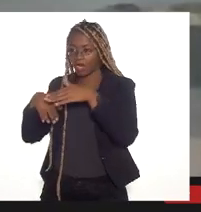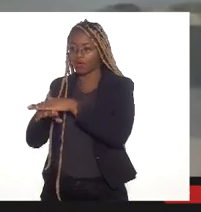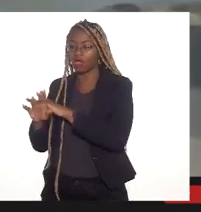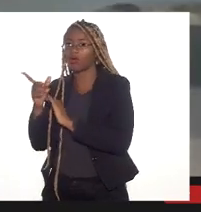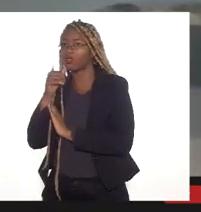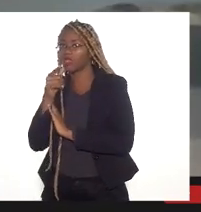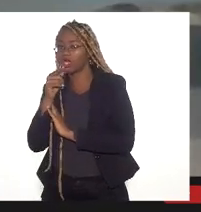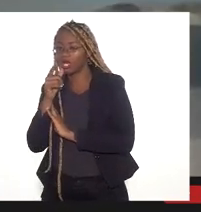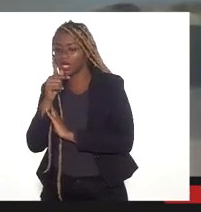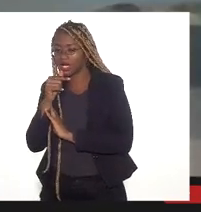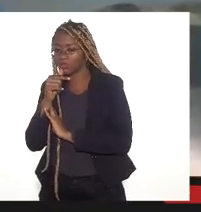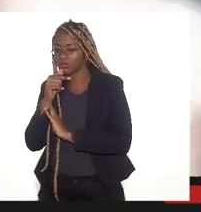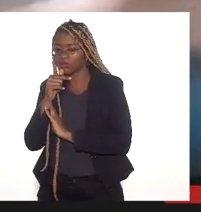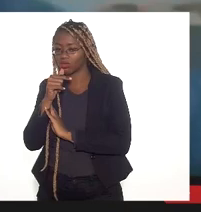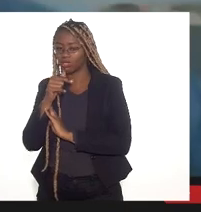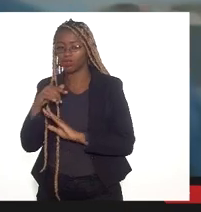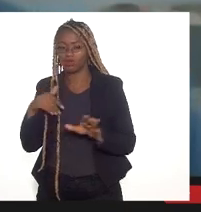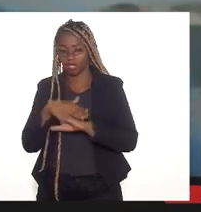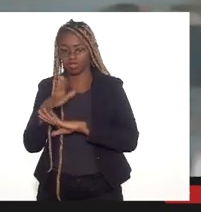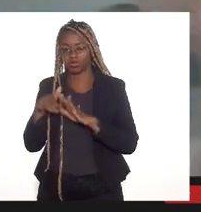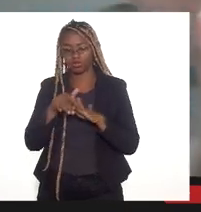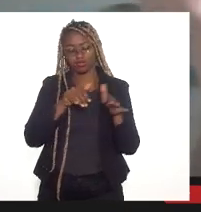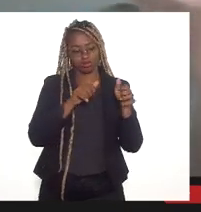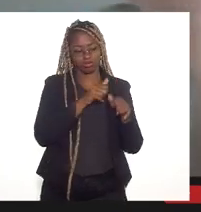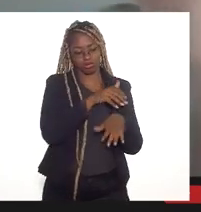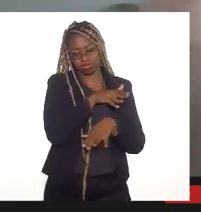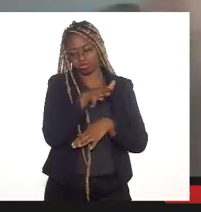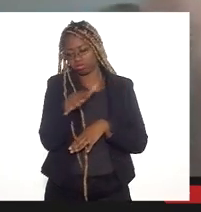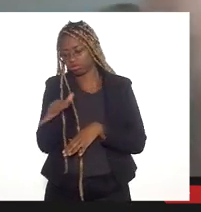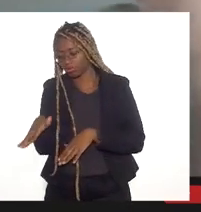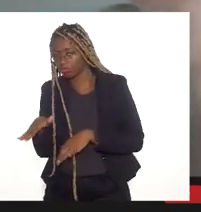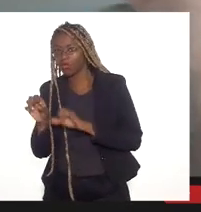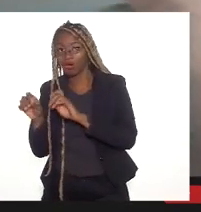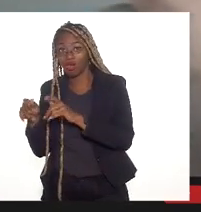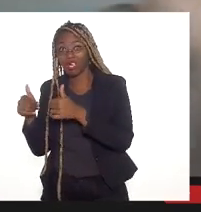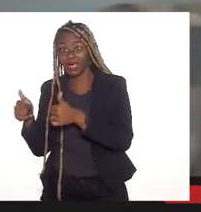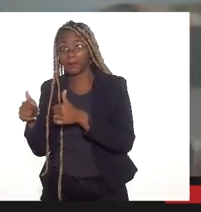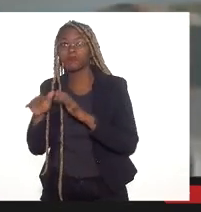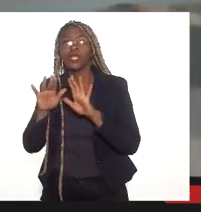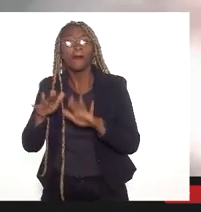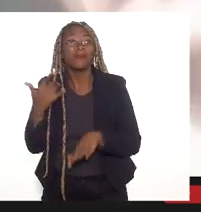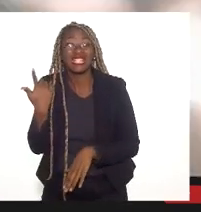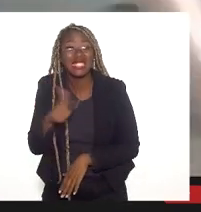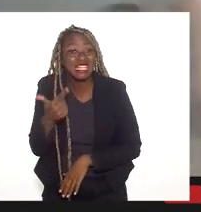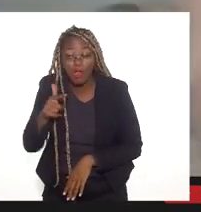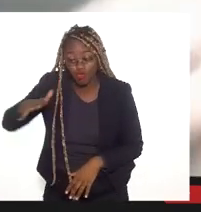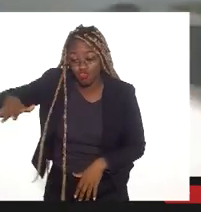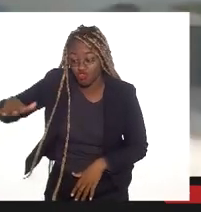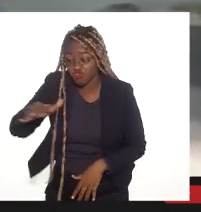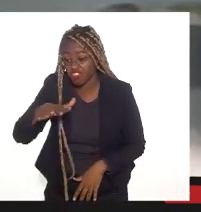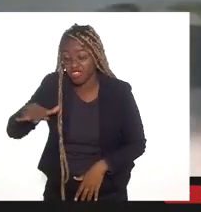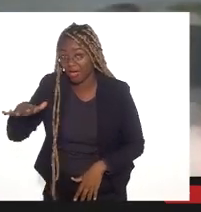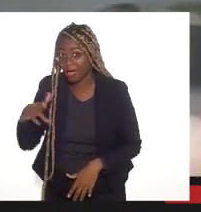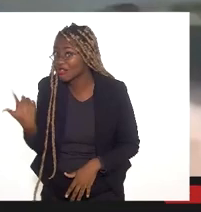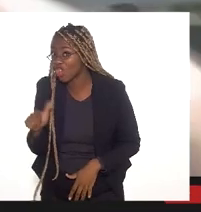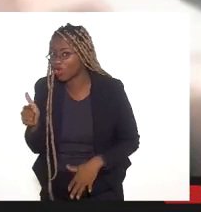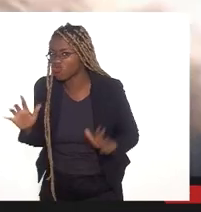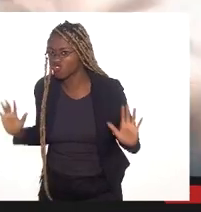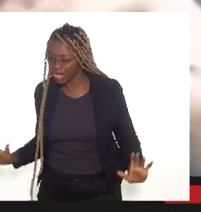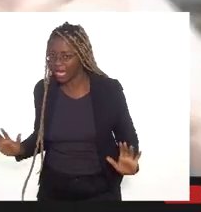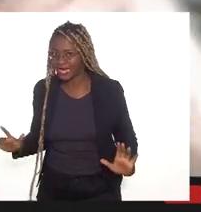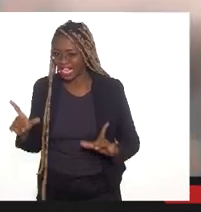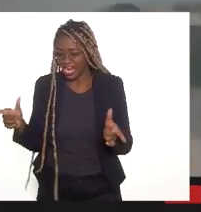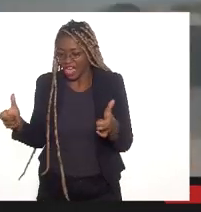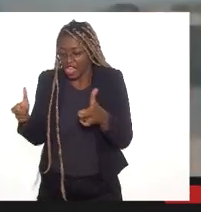transbordar, a água iria para o campo do bomba e amortecer. Como você não tem mais essa área de pulmão ou ela vai ficar bastante